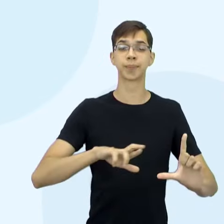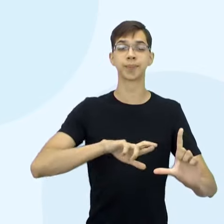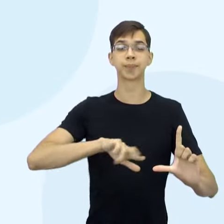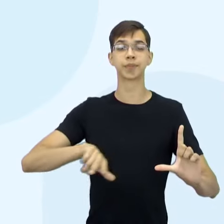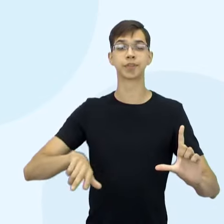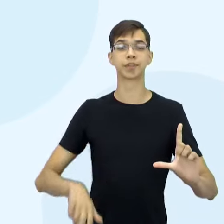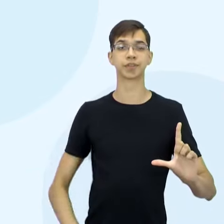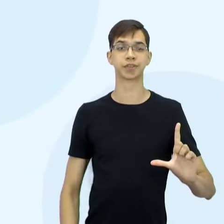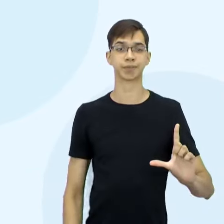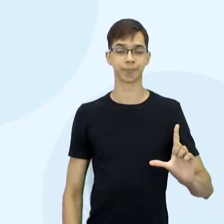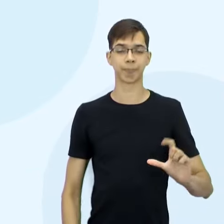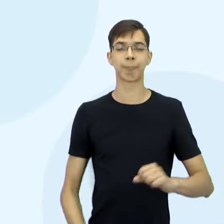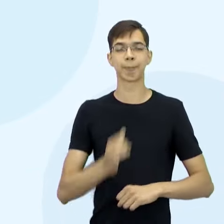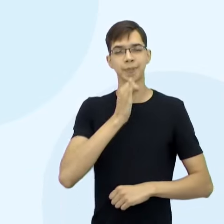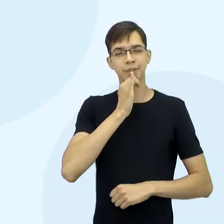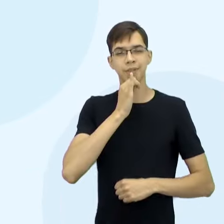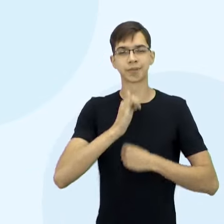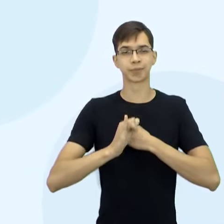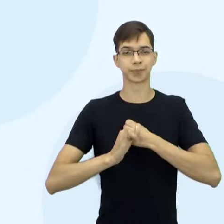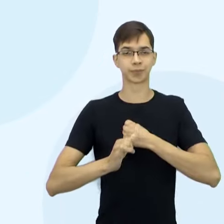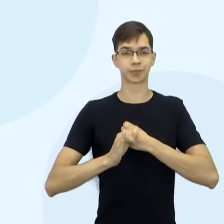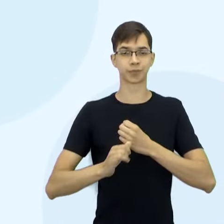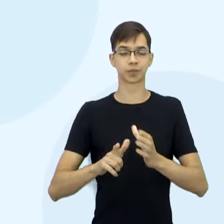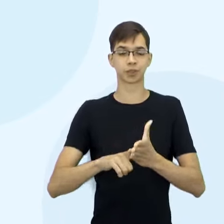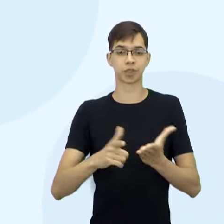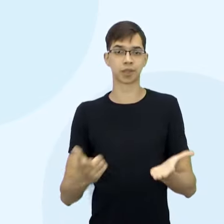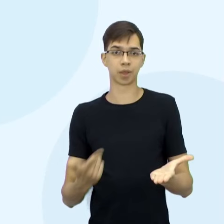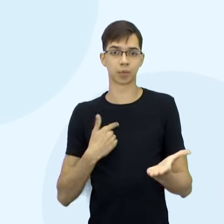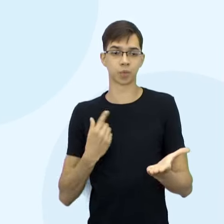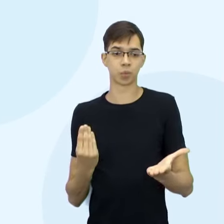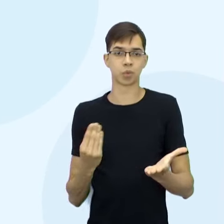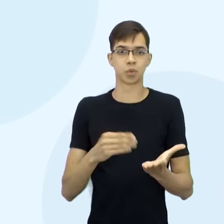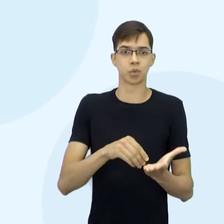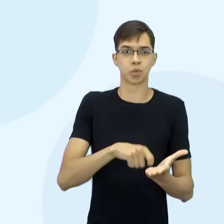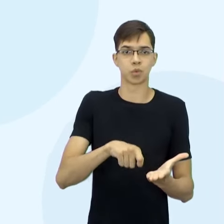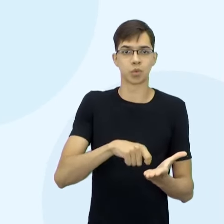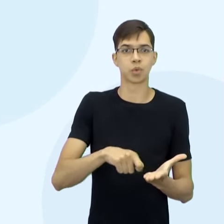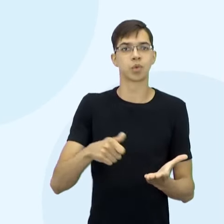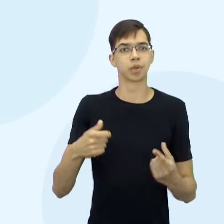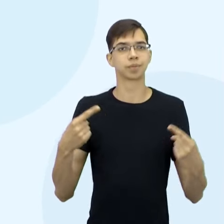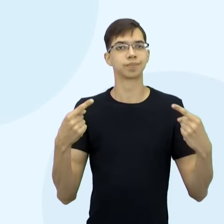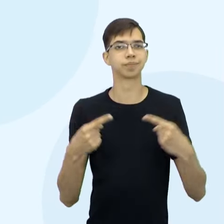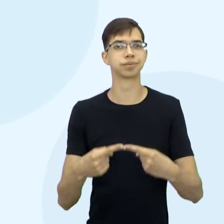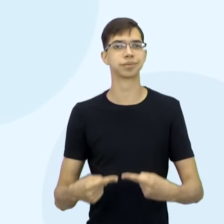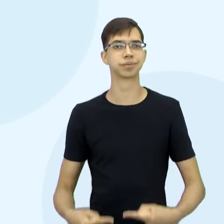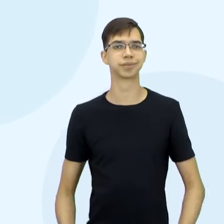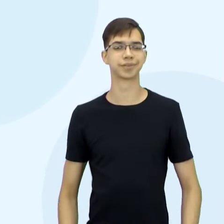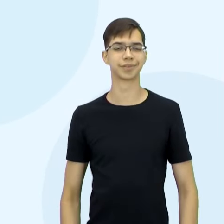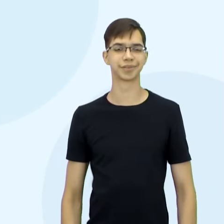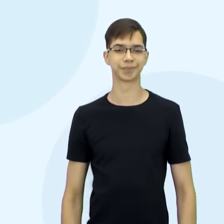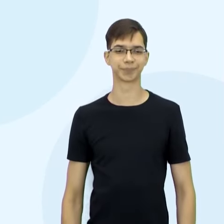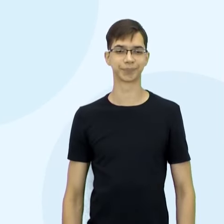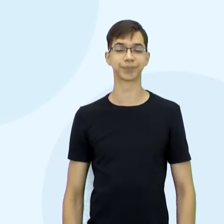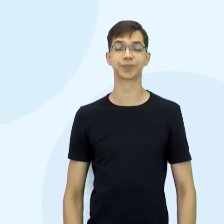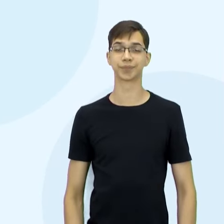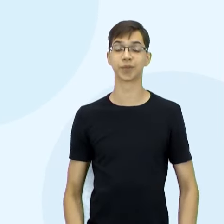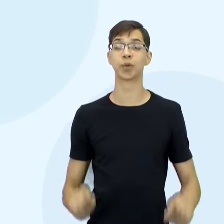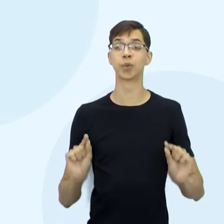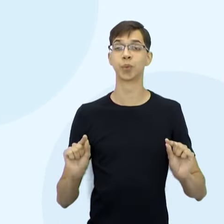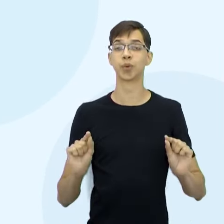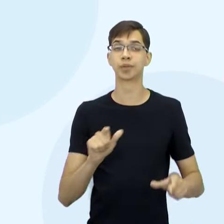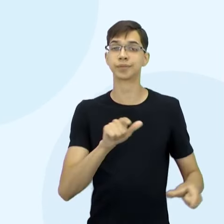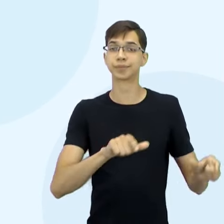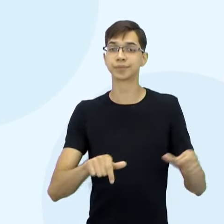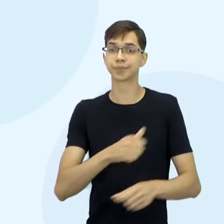sua crônica em um jornal, teria tudo a ver, né? Perfeito. Com a contextualização. E atividade para o estudante, realizar